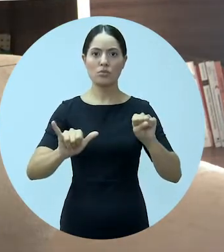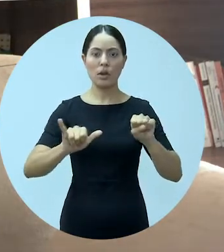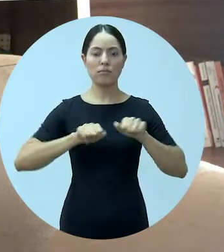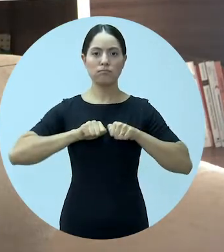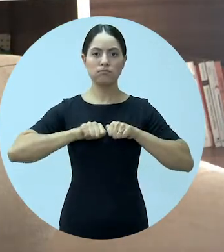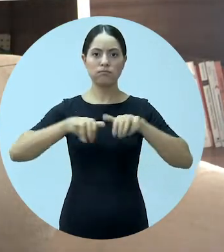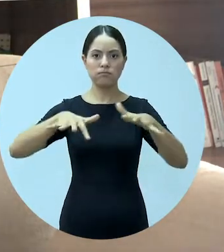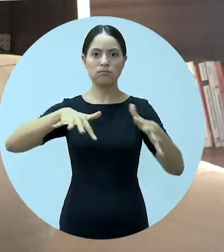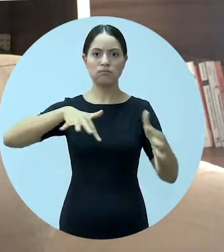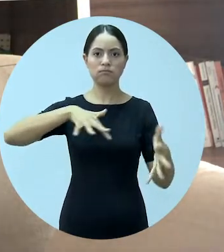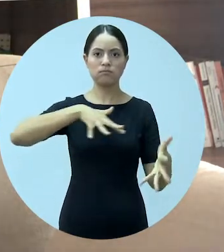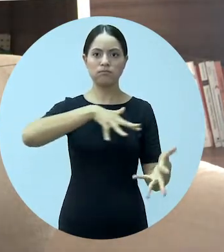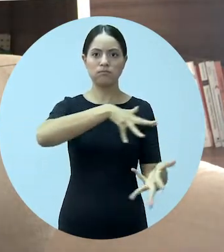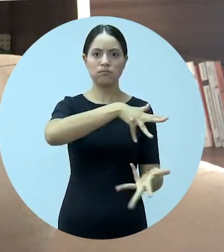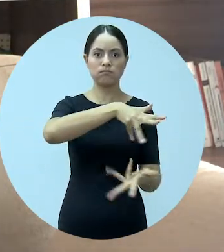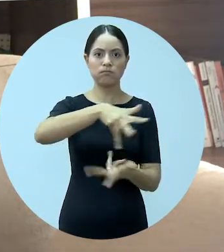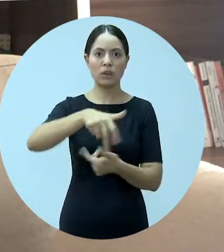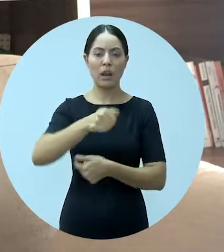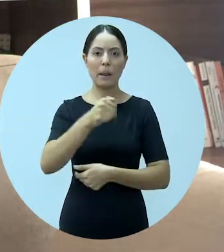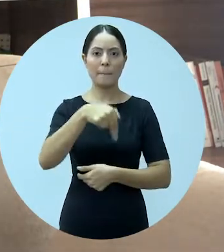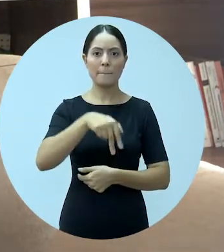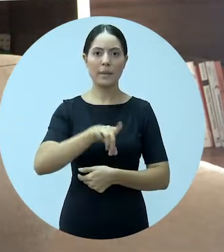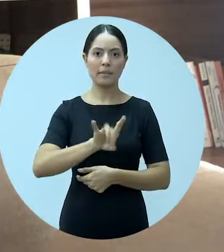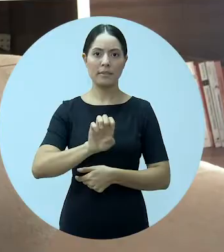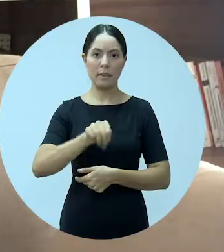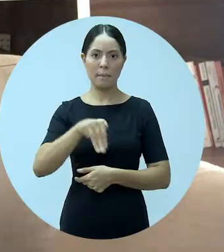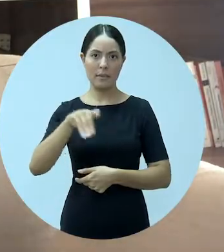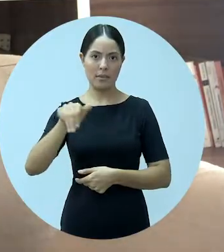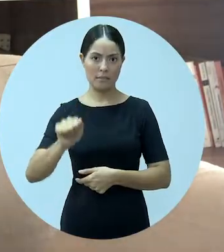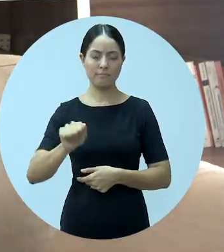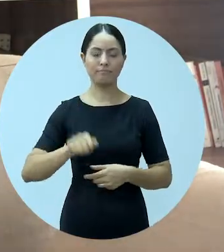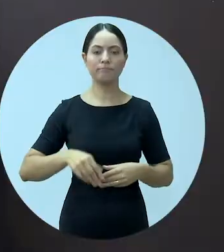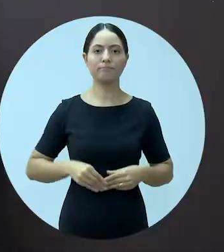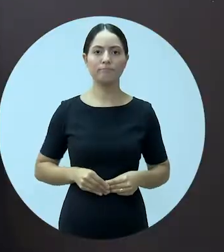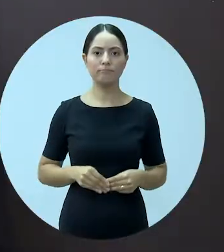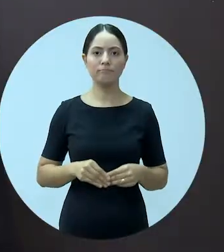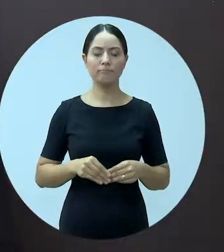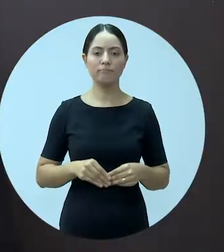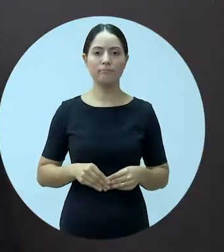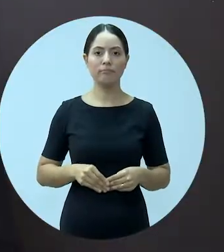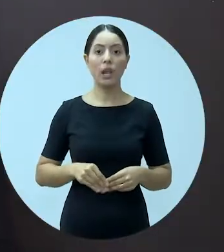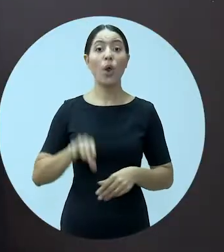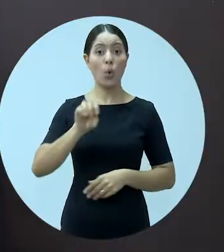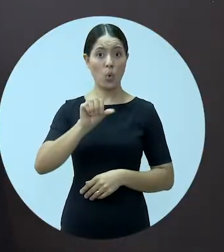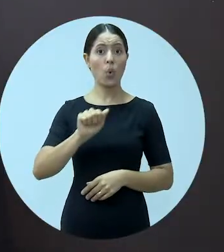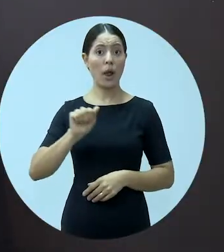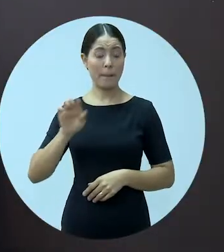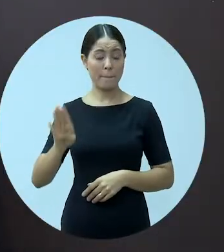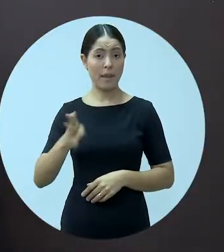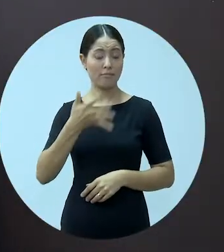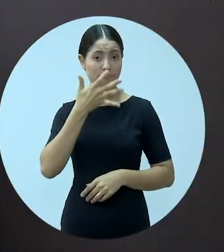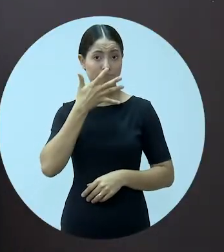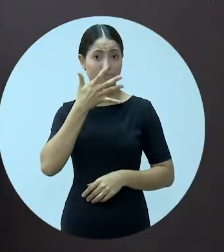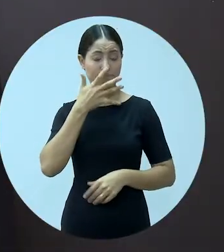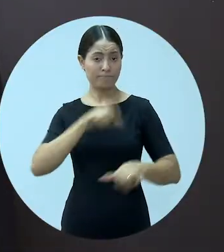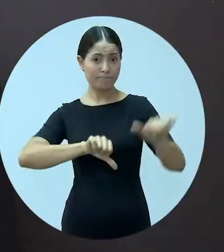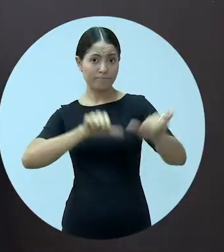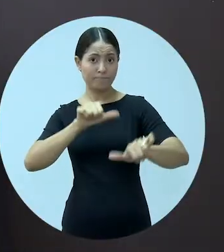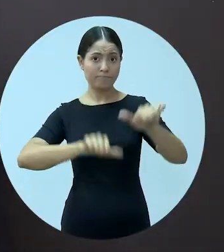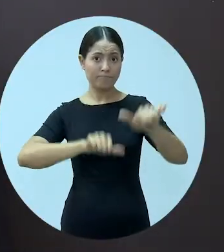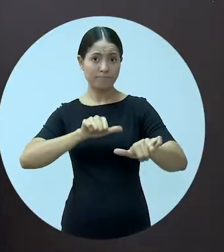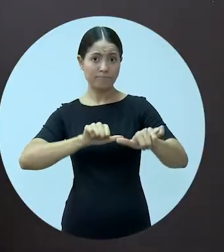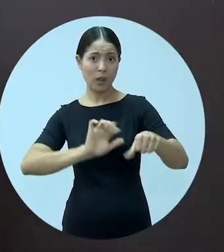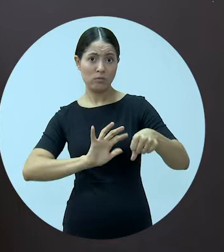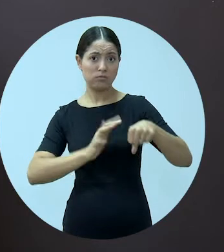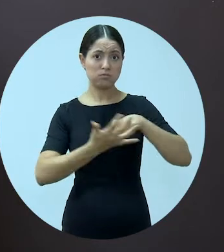Saúde, dizer que estamos vivendo uma pandemia. A ordem acompanha o progresso do novo vírus desde